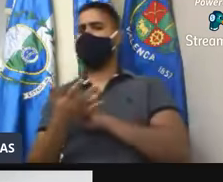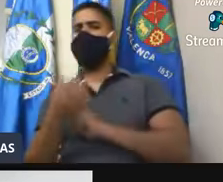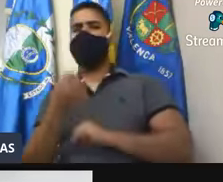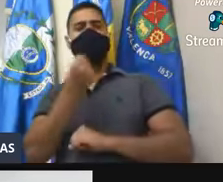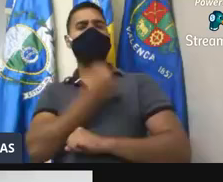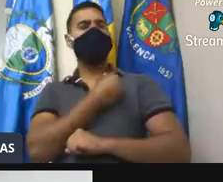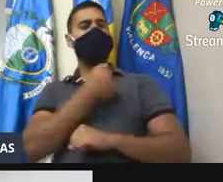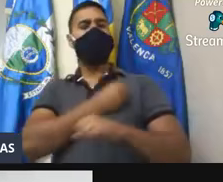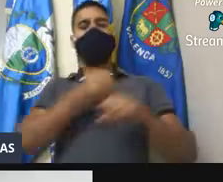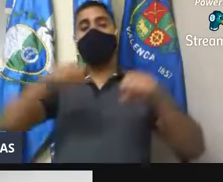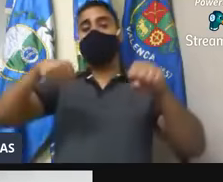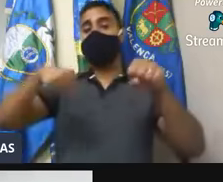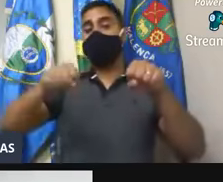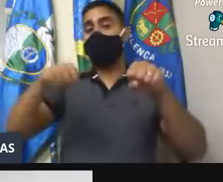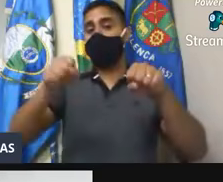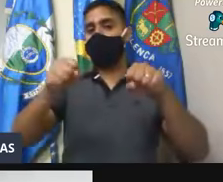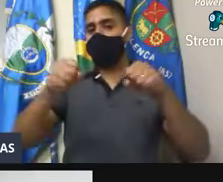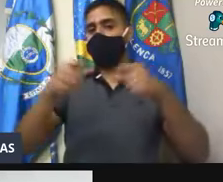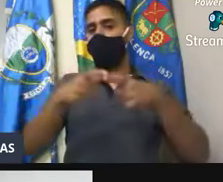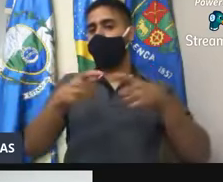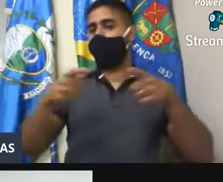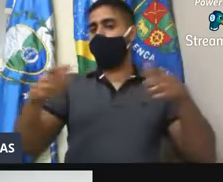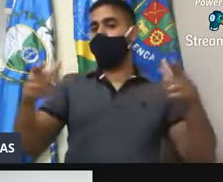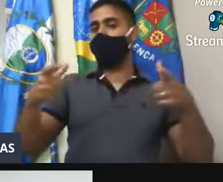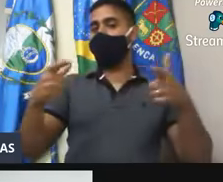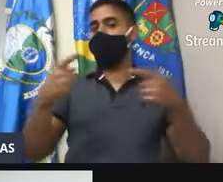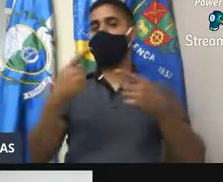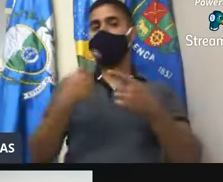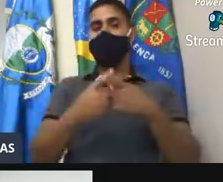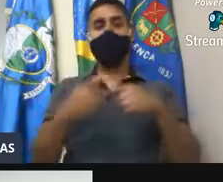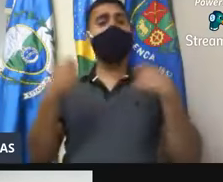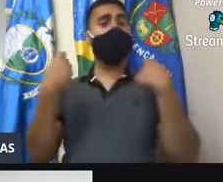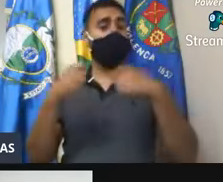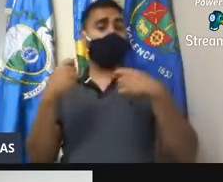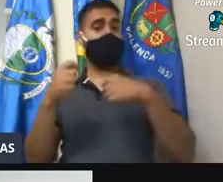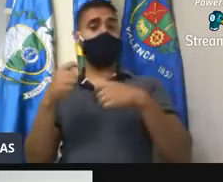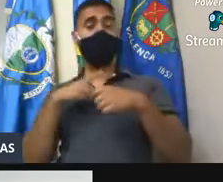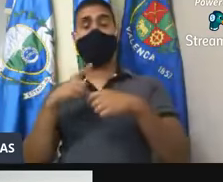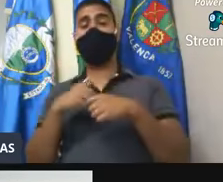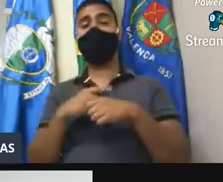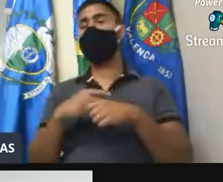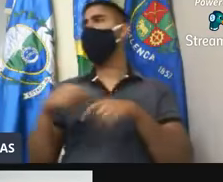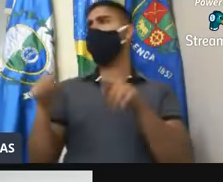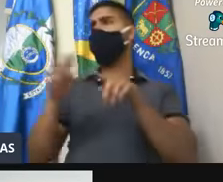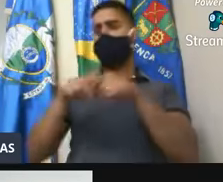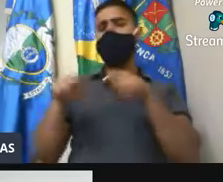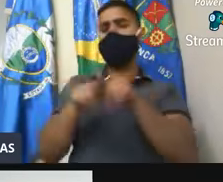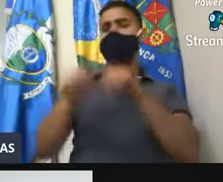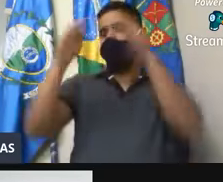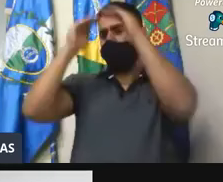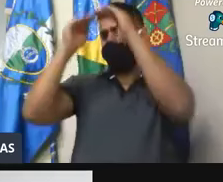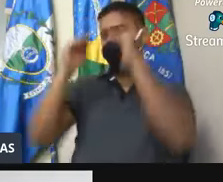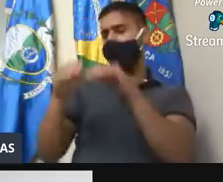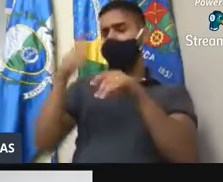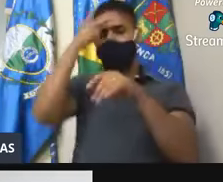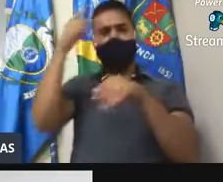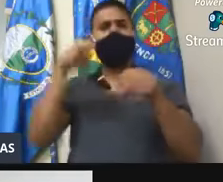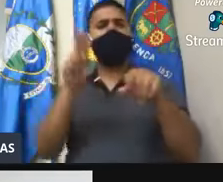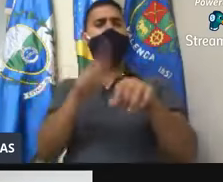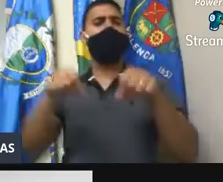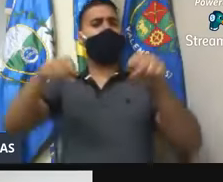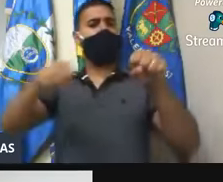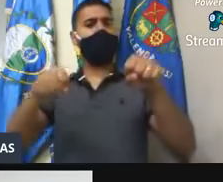número de motociclistas aumentou absurdamente, por sermos dependentes dele e todo o nosso respeito a esses motociclistas.